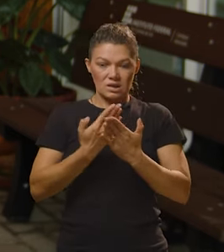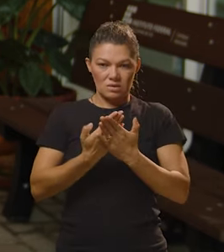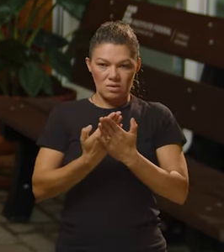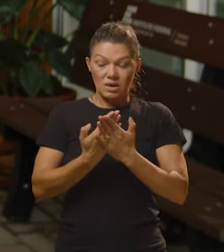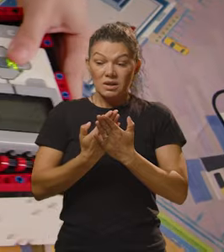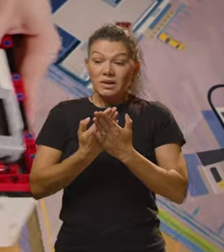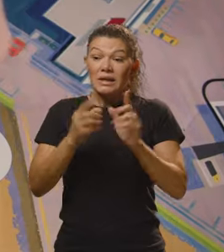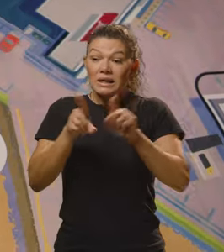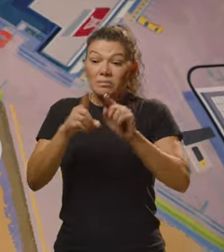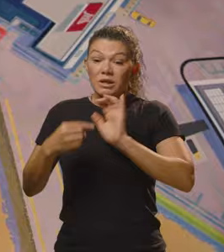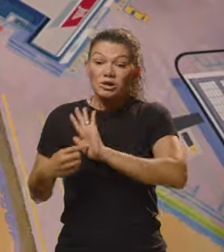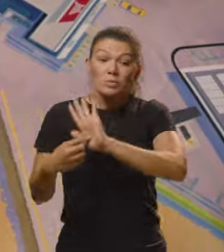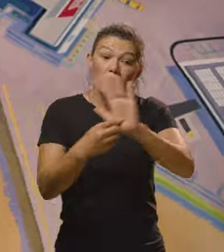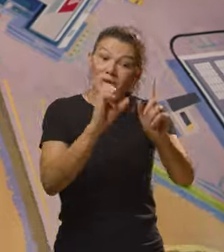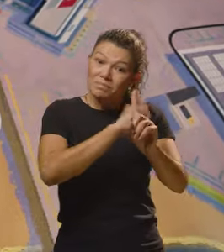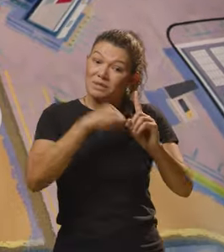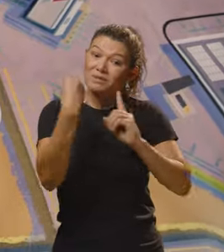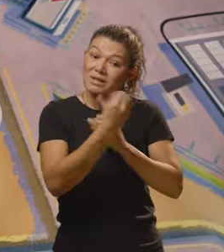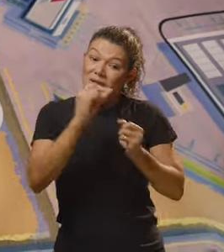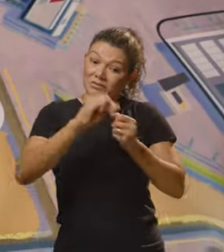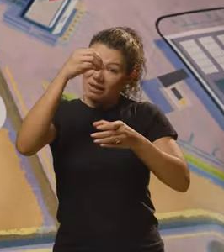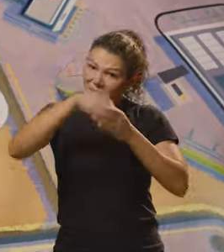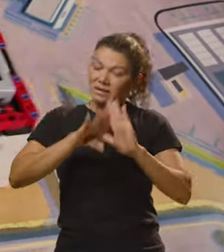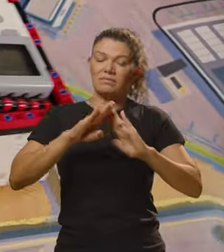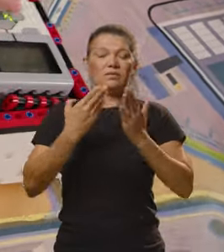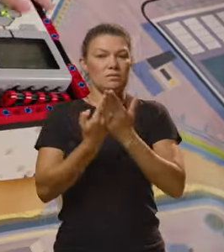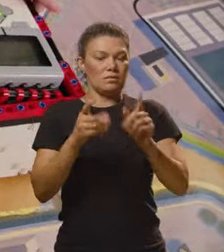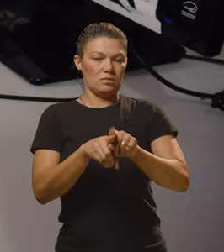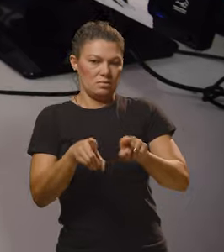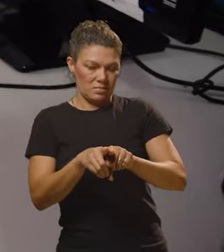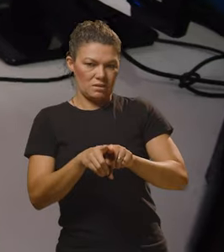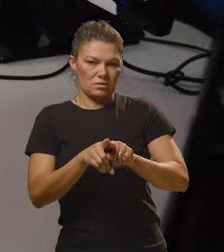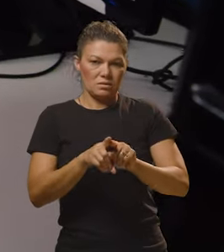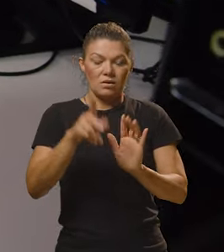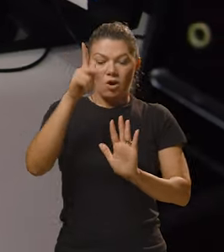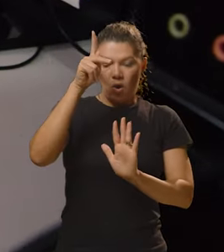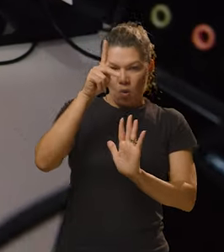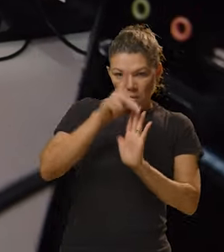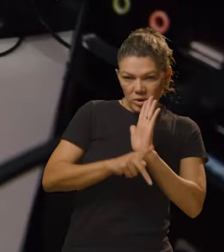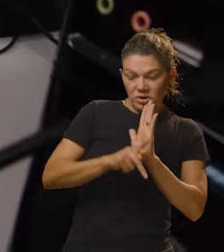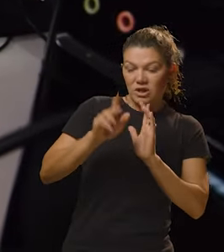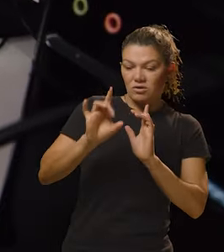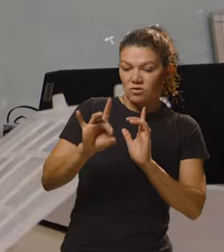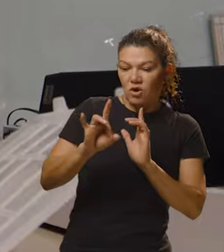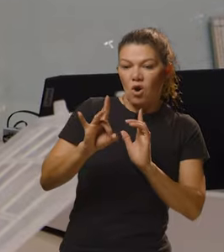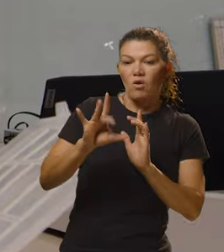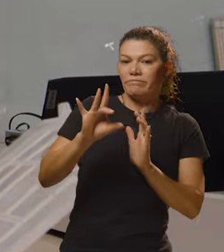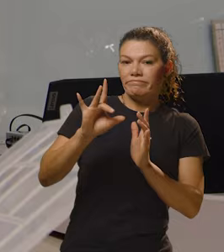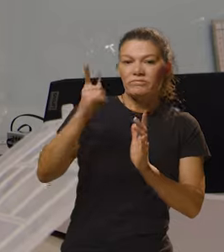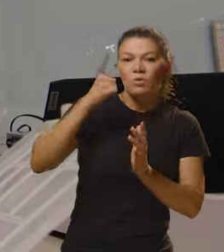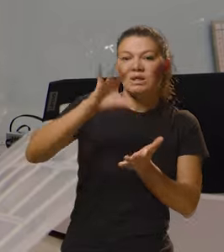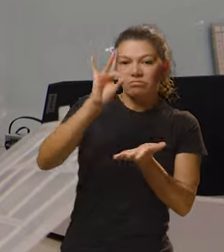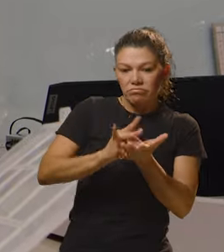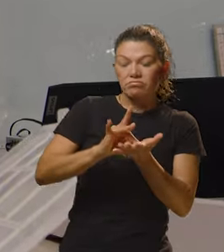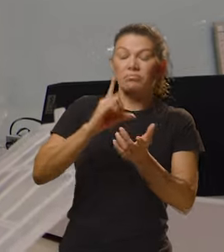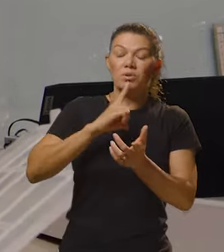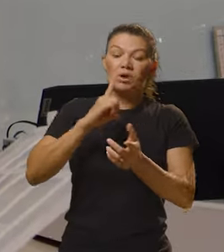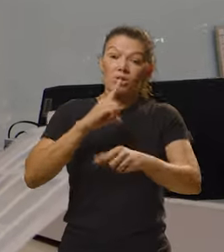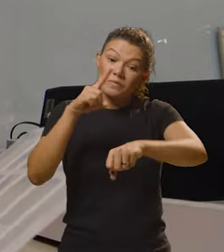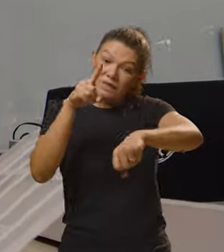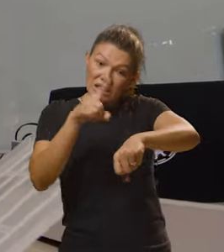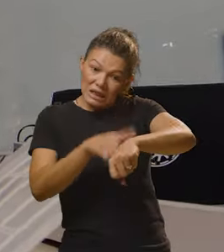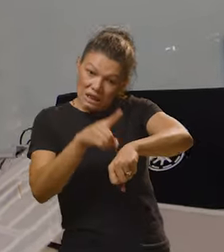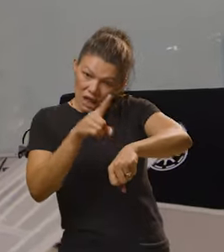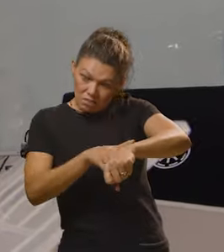e para que a gente responda para a sociedade também o que a gente está fazendo aqui dentro, né. O projeto só existe porque eu tive a